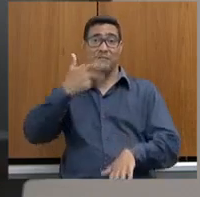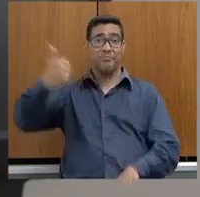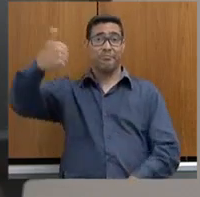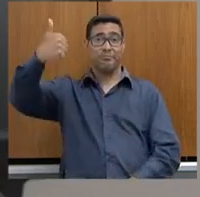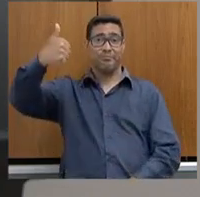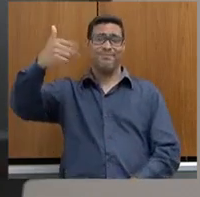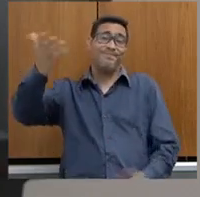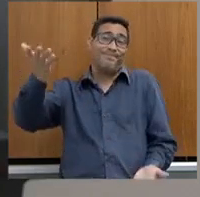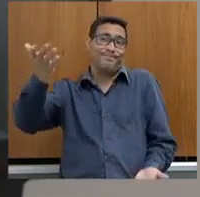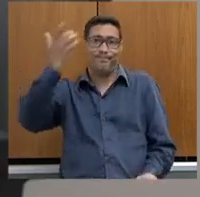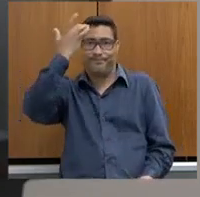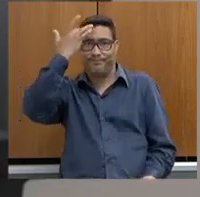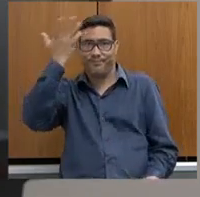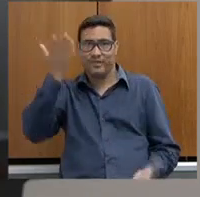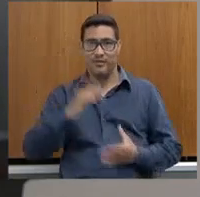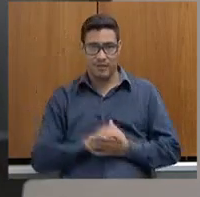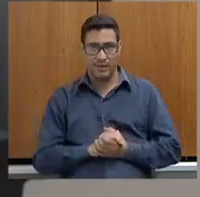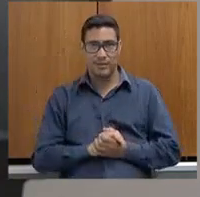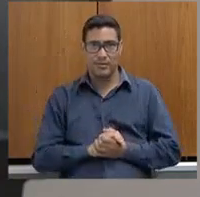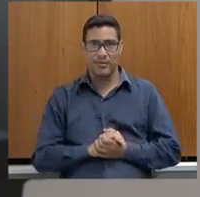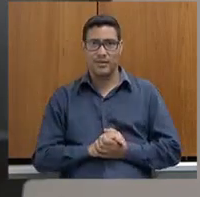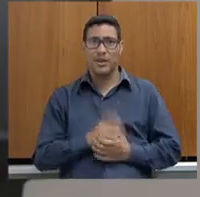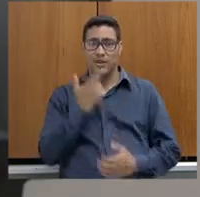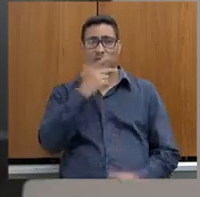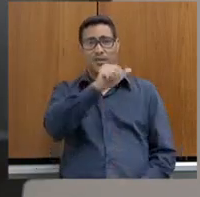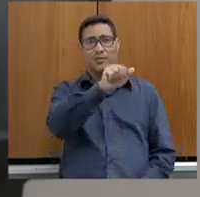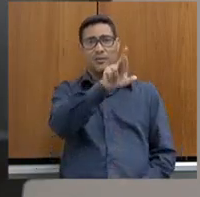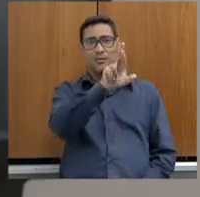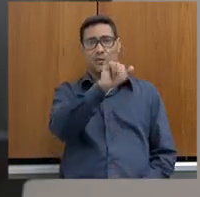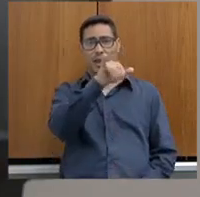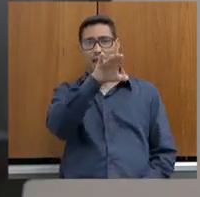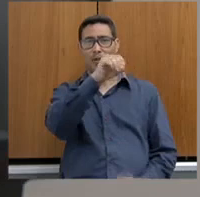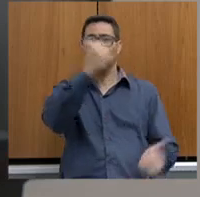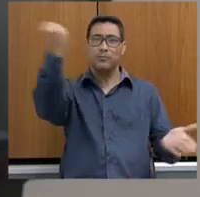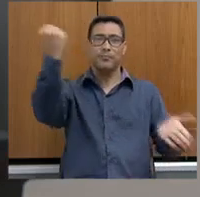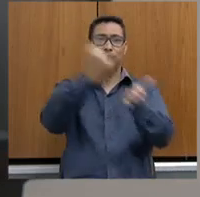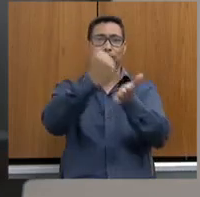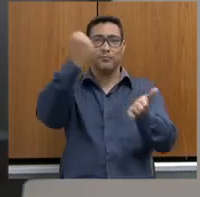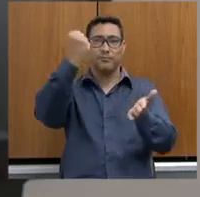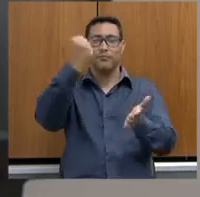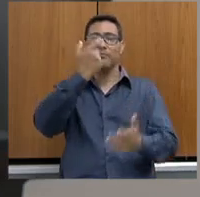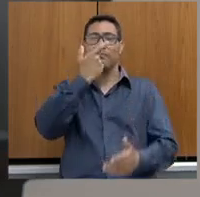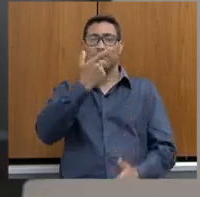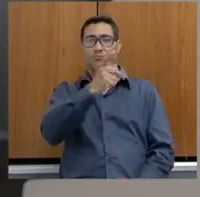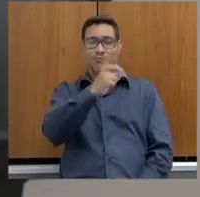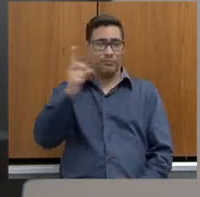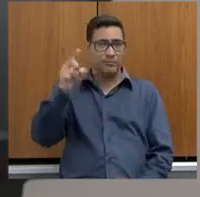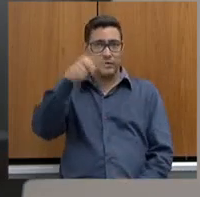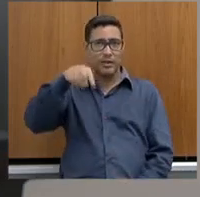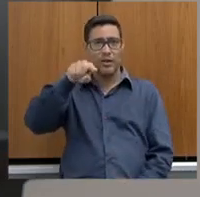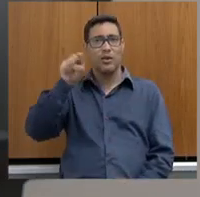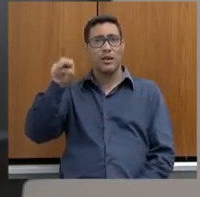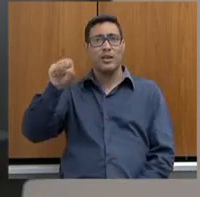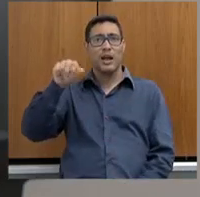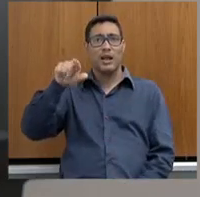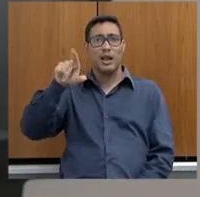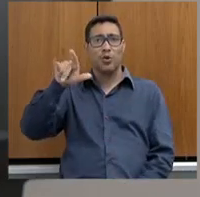E eu estou falando isso do carimbo, secretário, o vai lembrar aqui, se a Ana Luíza estava presente, ela vai lembrar.